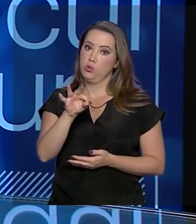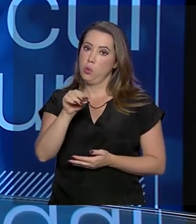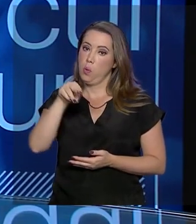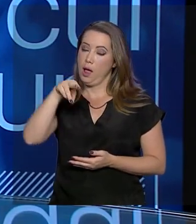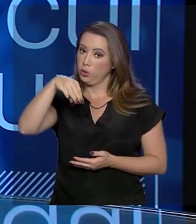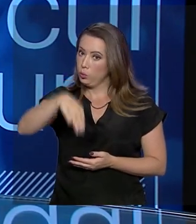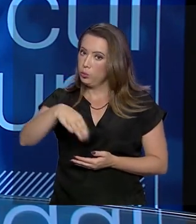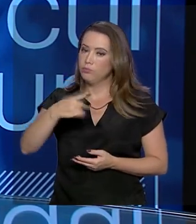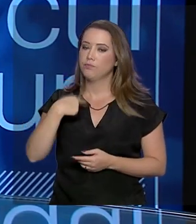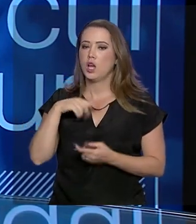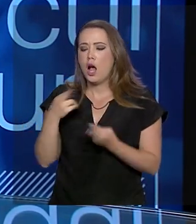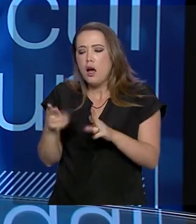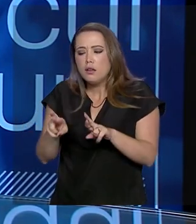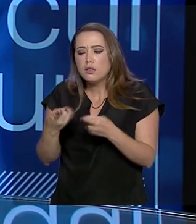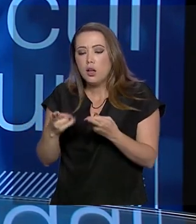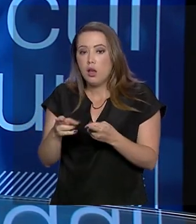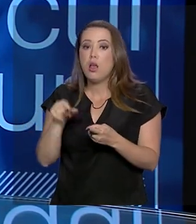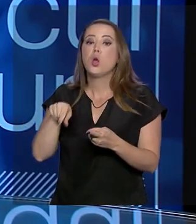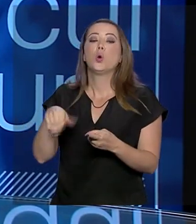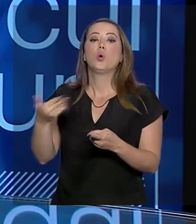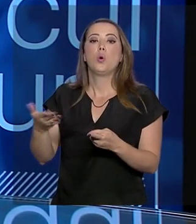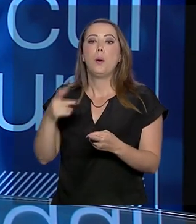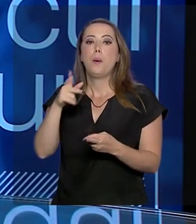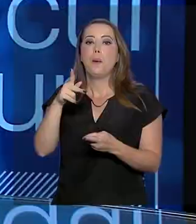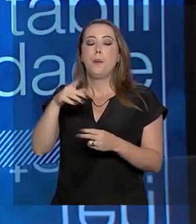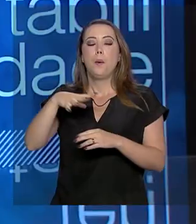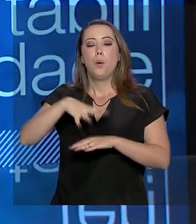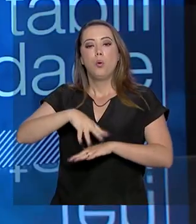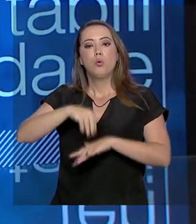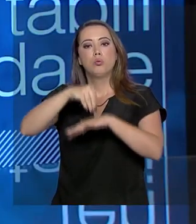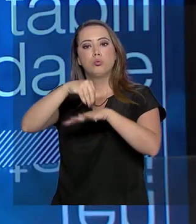Na brasa, eu já gosto de um polvo.